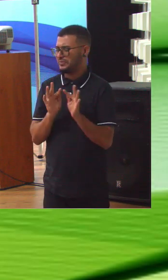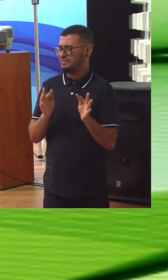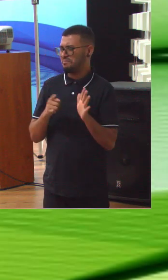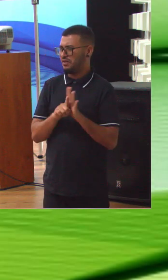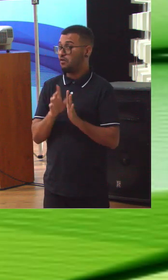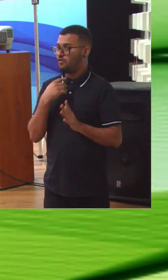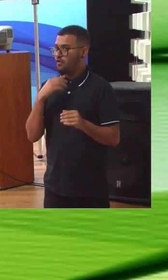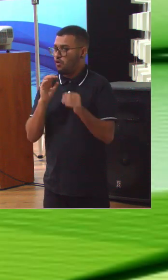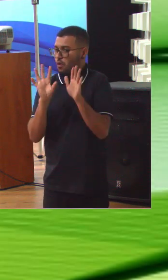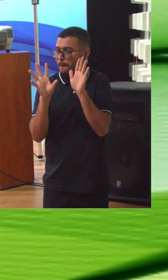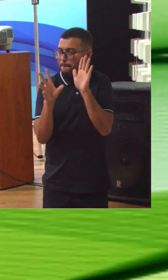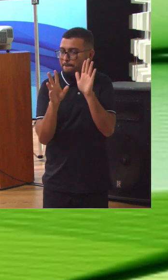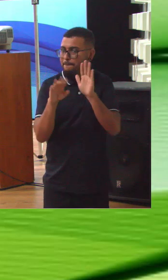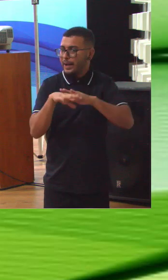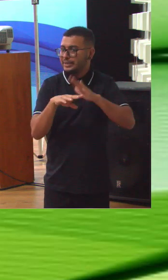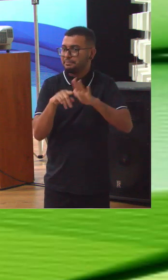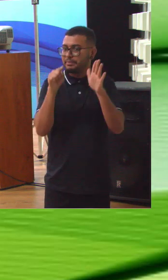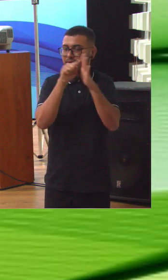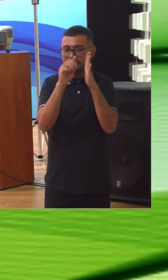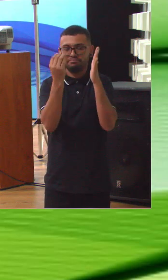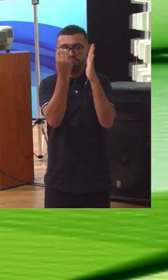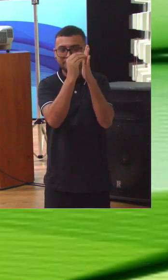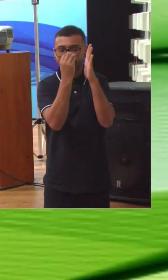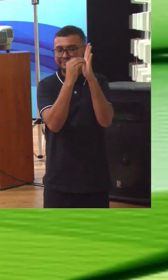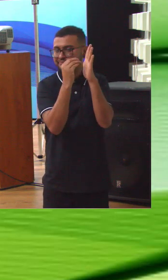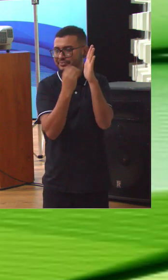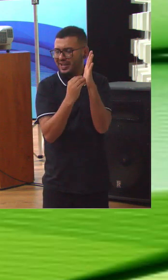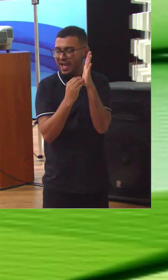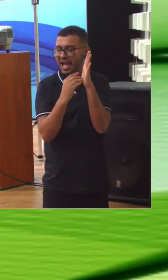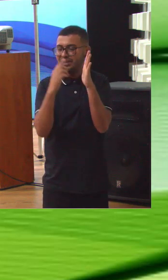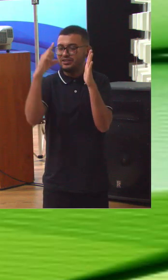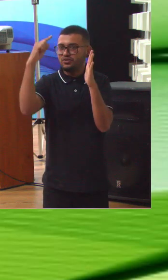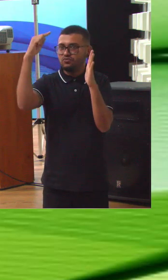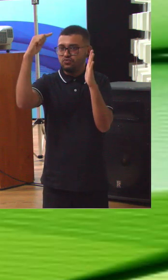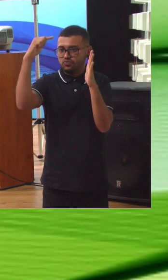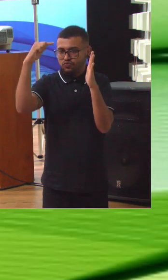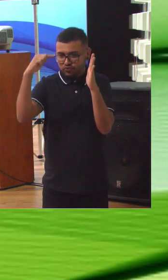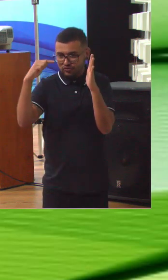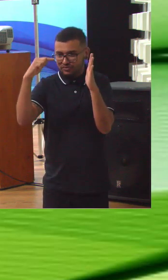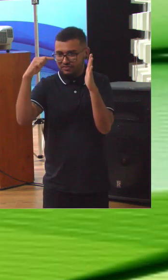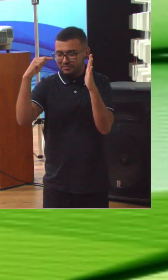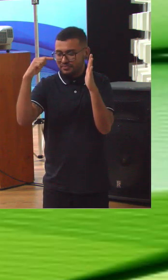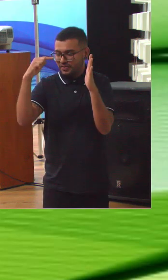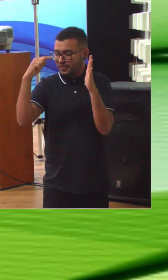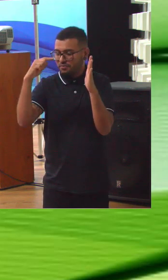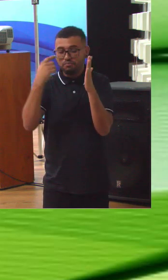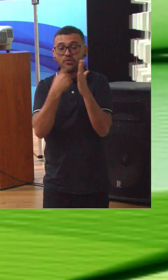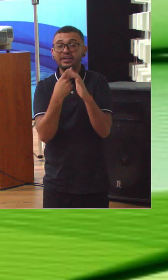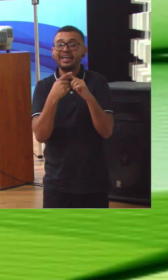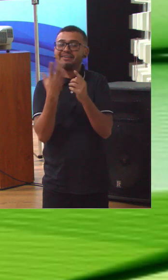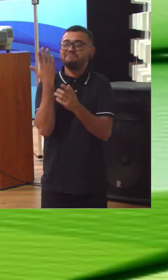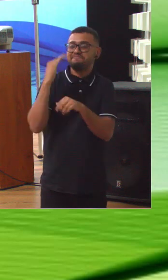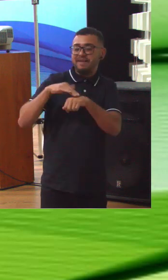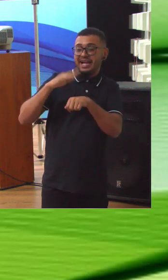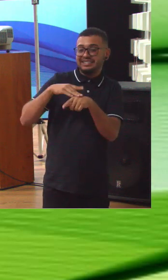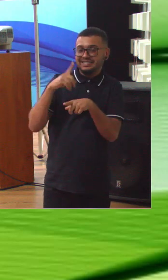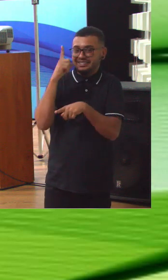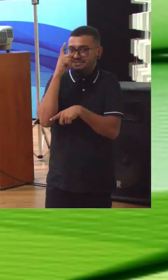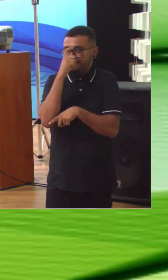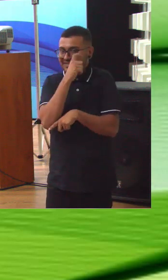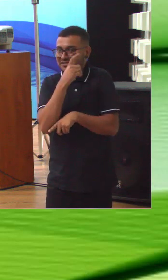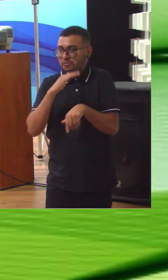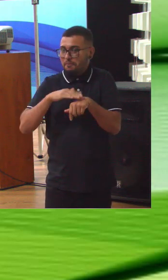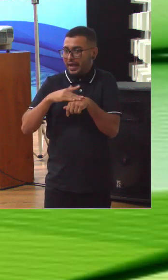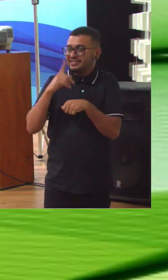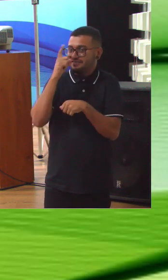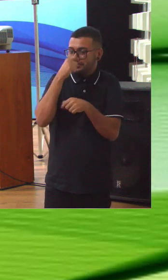Aí nós acrescentamos um monte de sub-itens. aí você vê uma pequena queda. Por quê? Nós botamos o torniquete, nós apertamos a